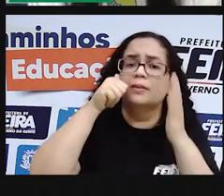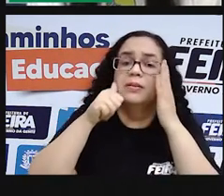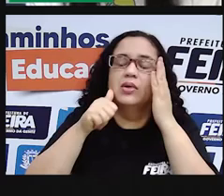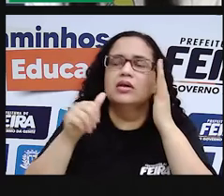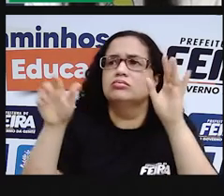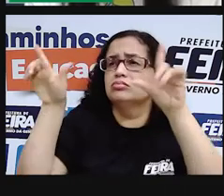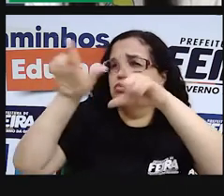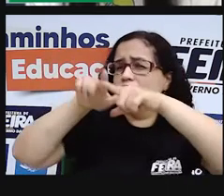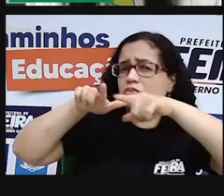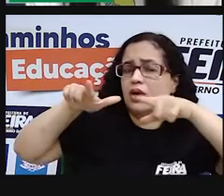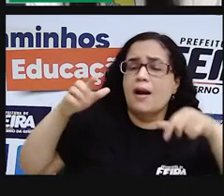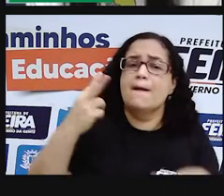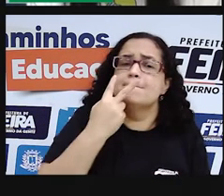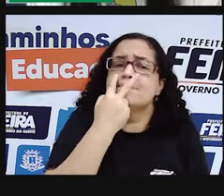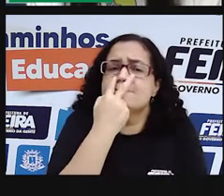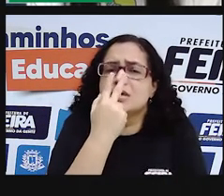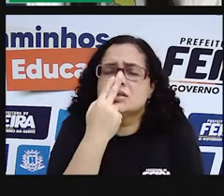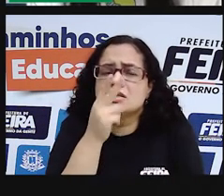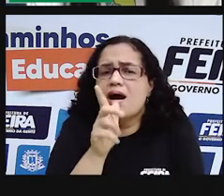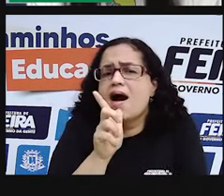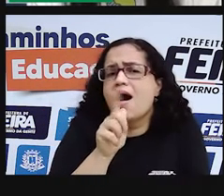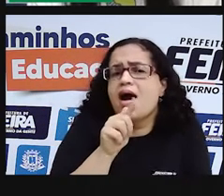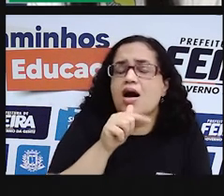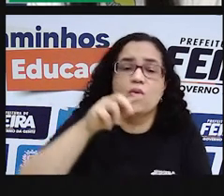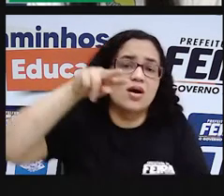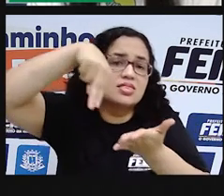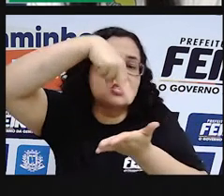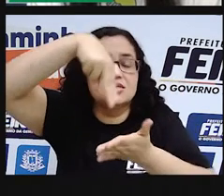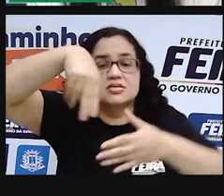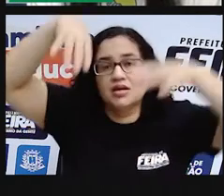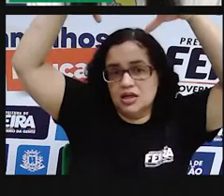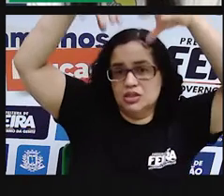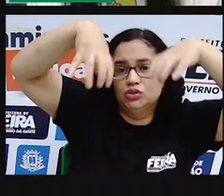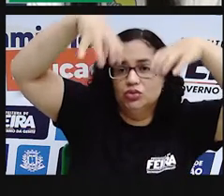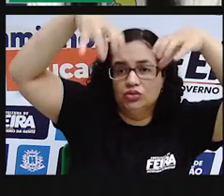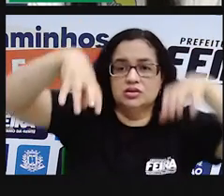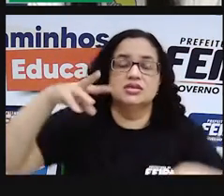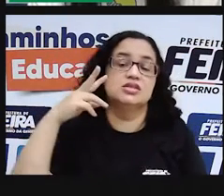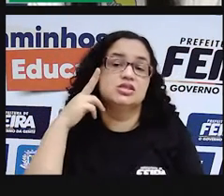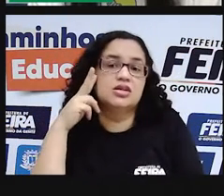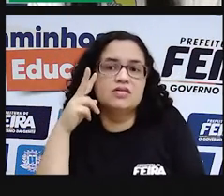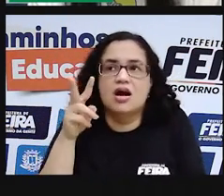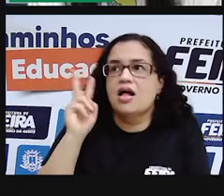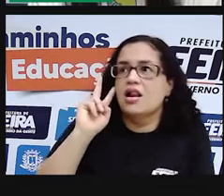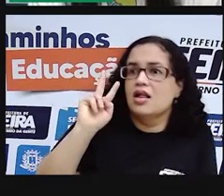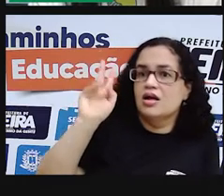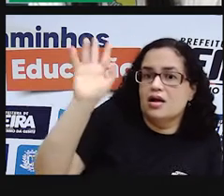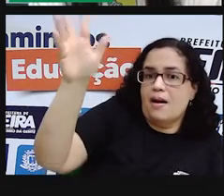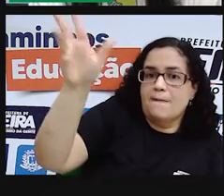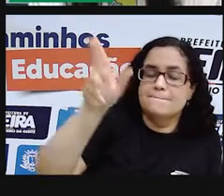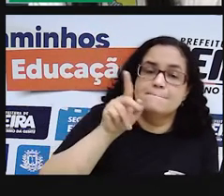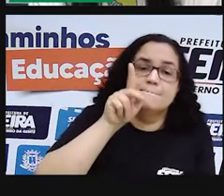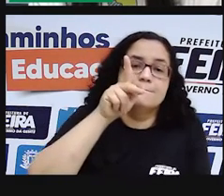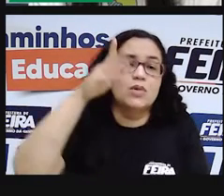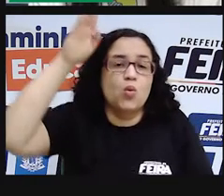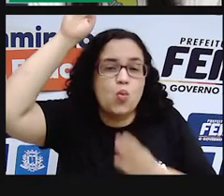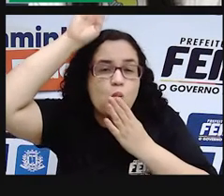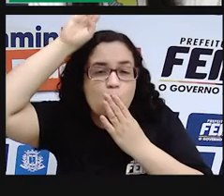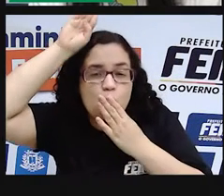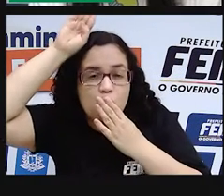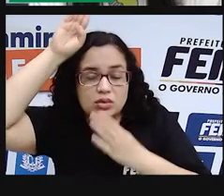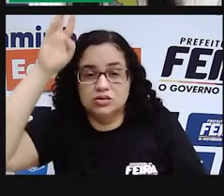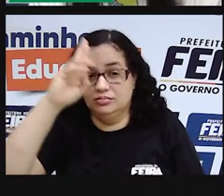transparente como a água. Fazia a dança da chuva. Japira correu para chamar o pajé e os curumins.